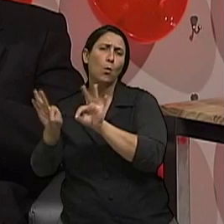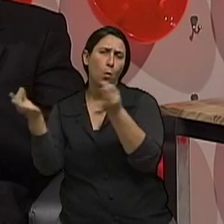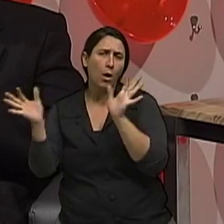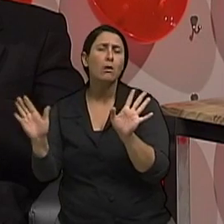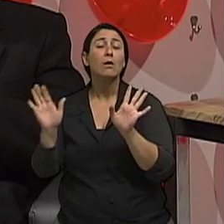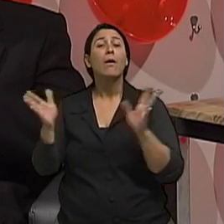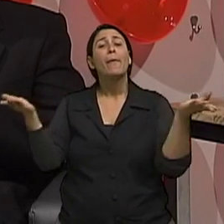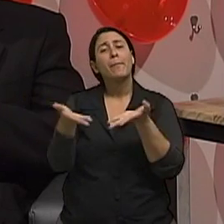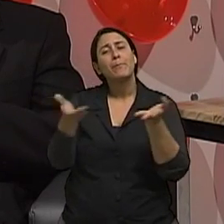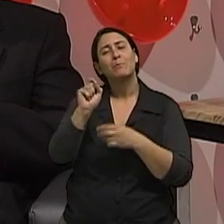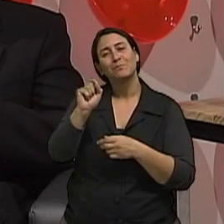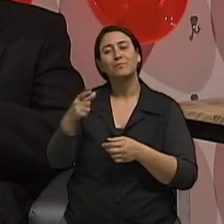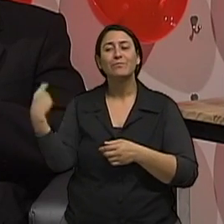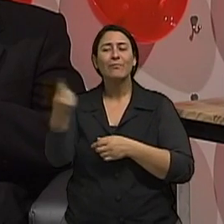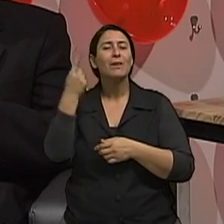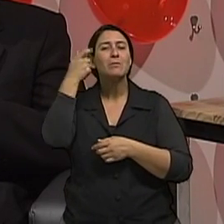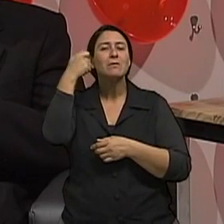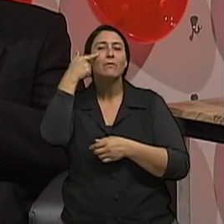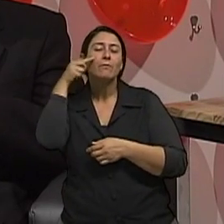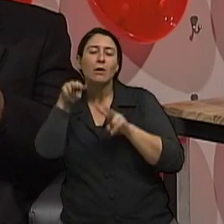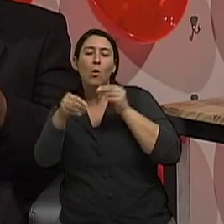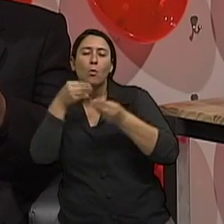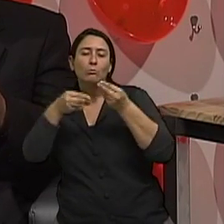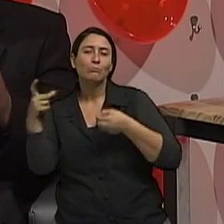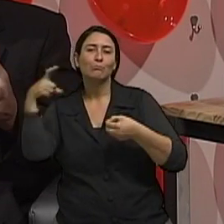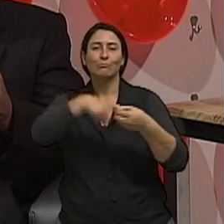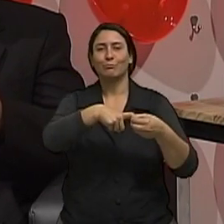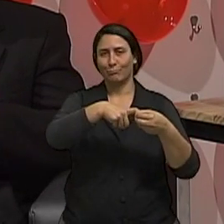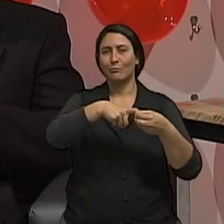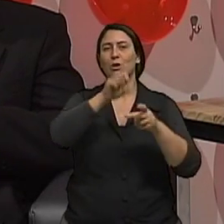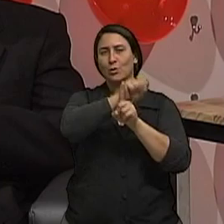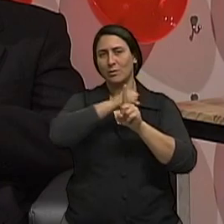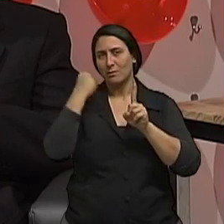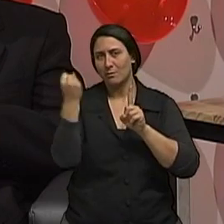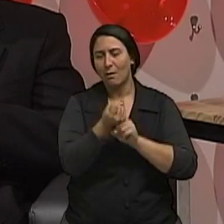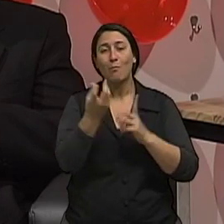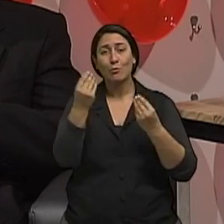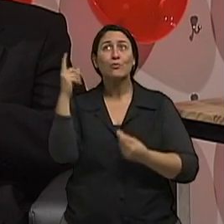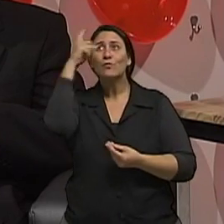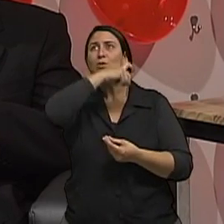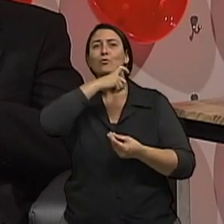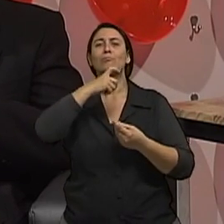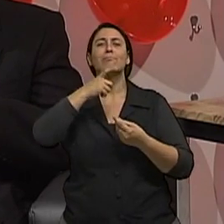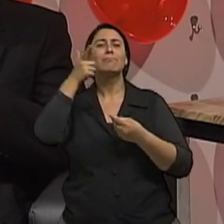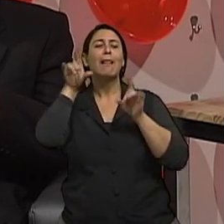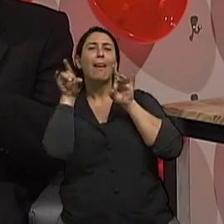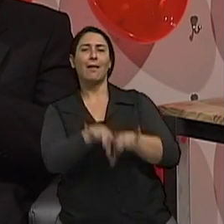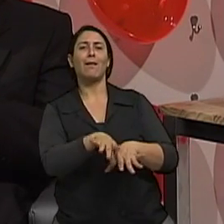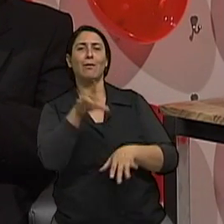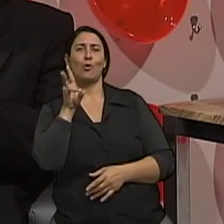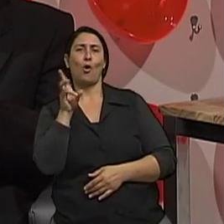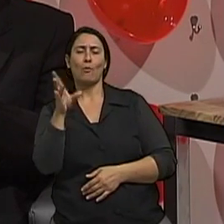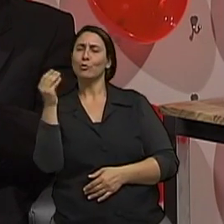a reinserção social, né? Esses indivíduos... Por que é tão difícil se livrar das drogas? Porque é difícil que o indivíduo...